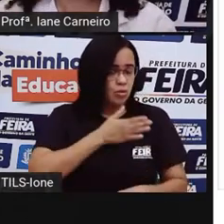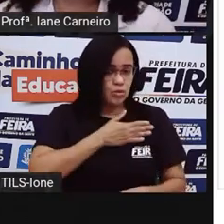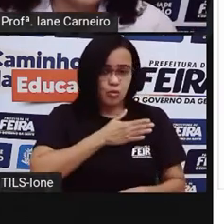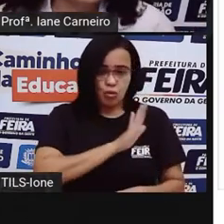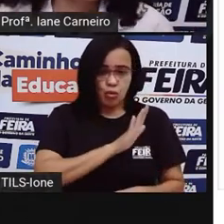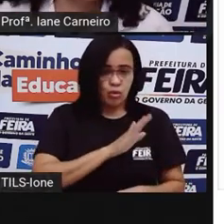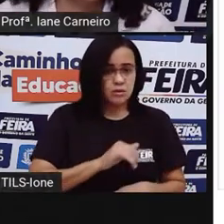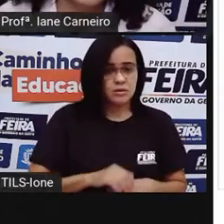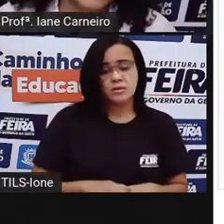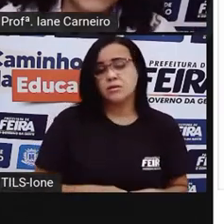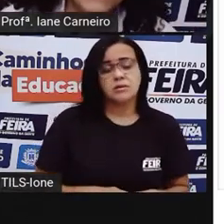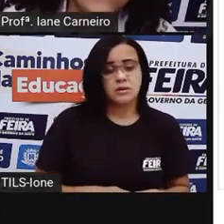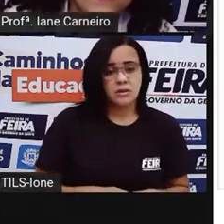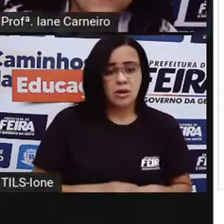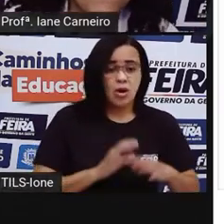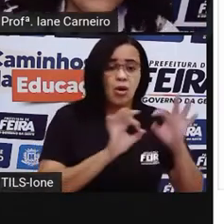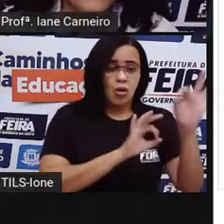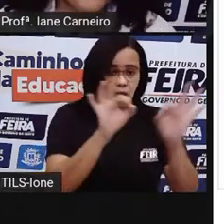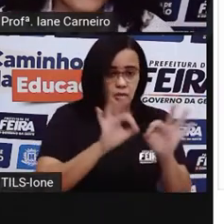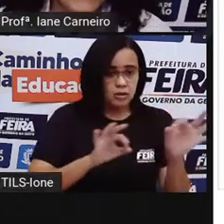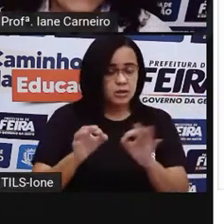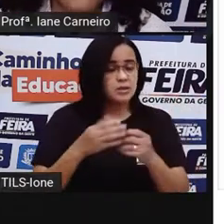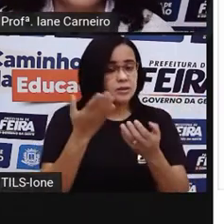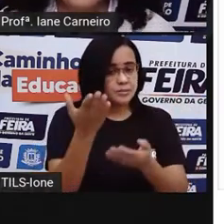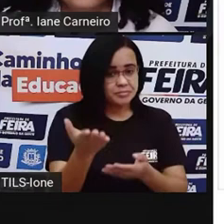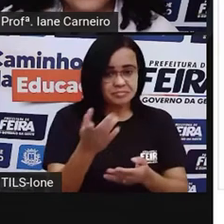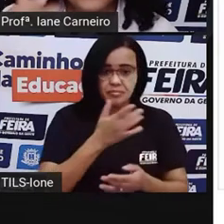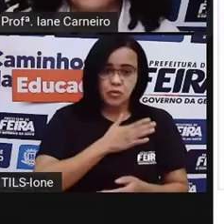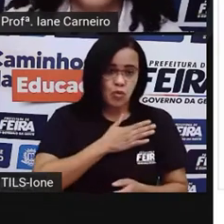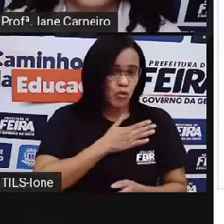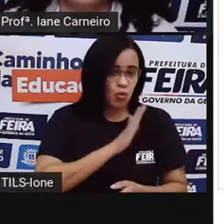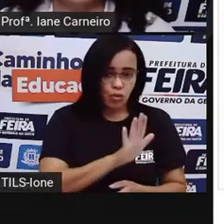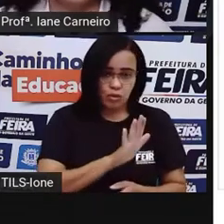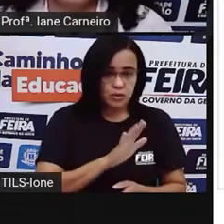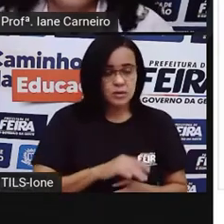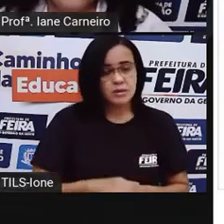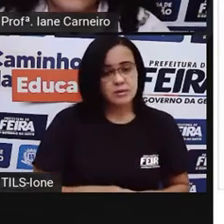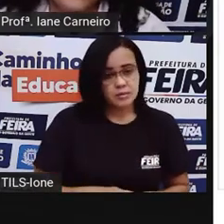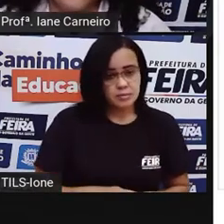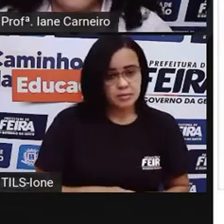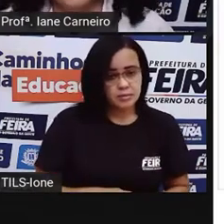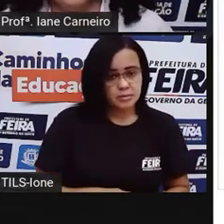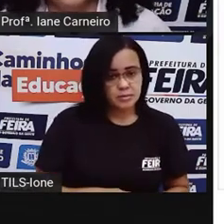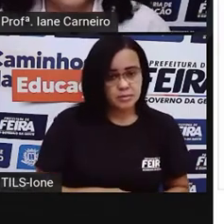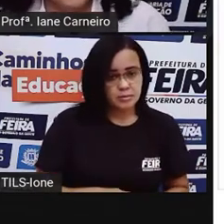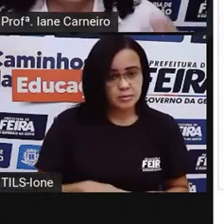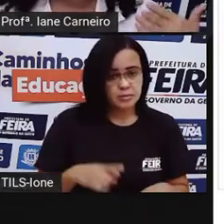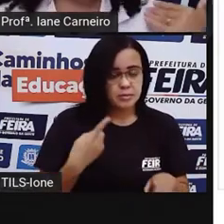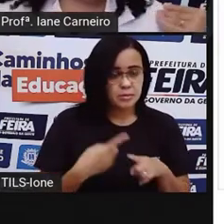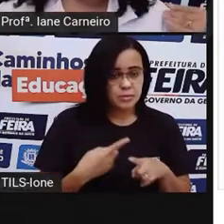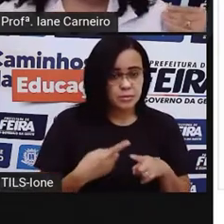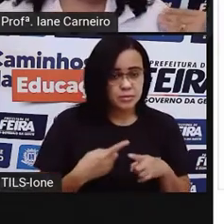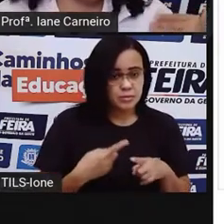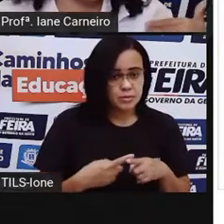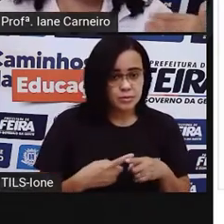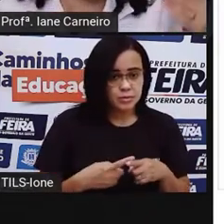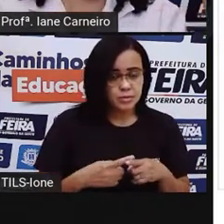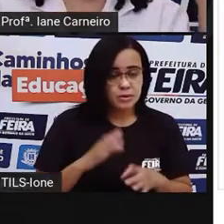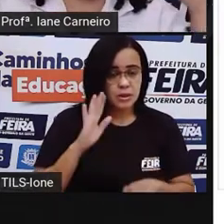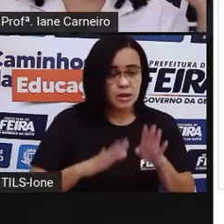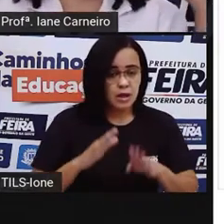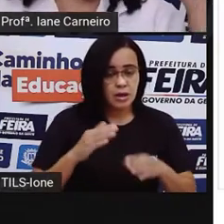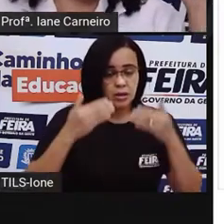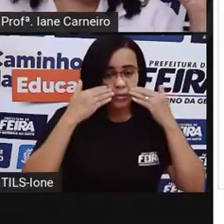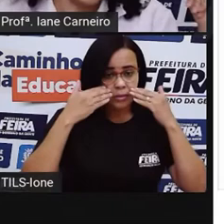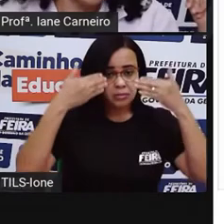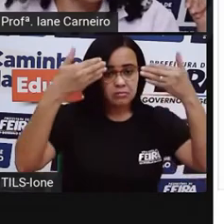de organizar as cadeiras assim, né? Porque acaba que as crianças, por exemplo, que estão aqui na frente, elas não conseguem ver o